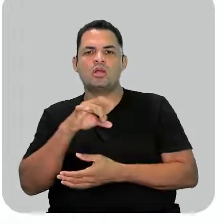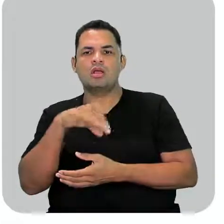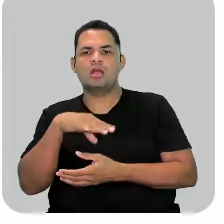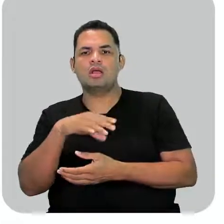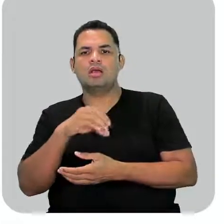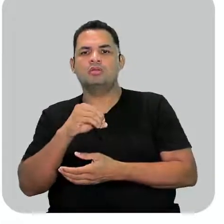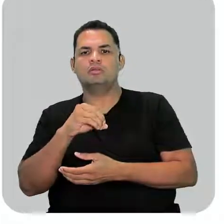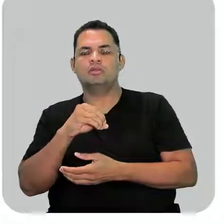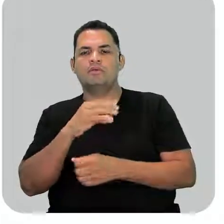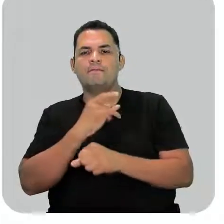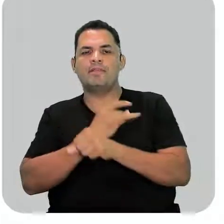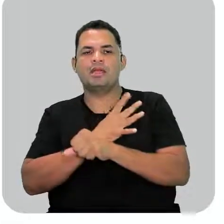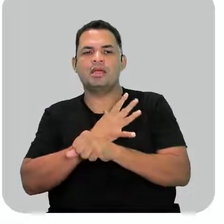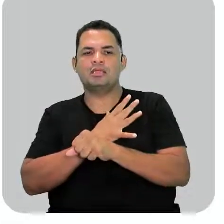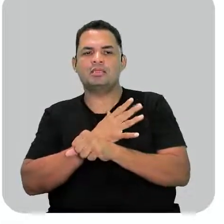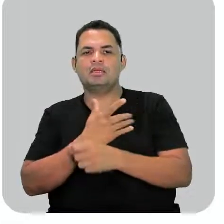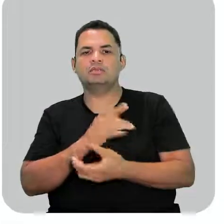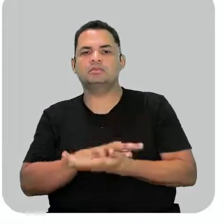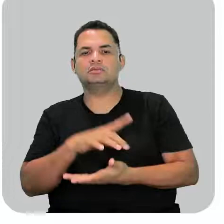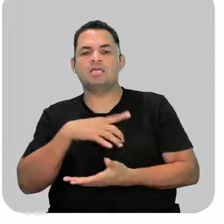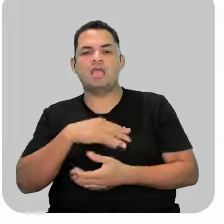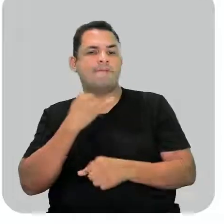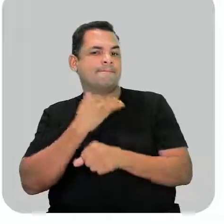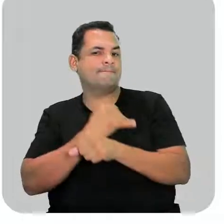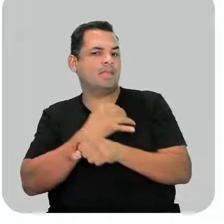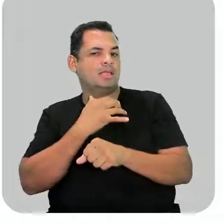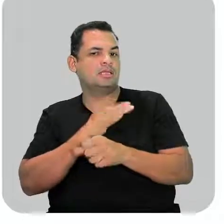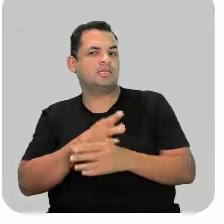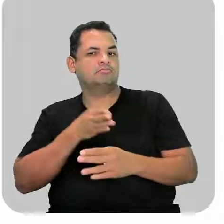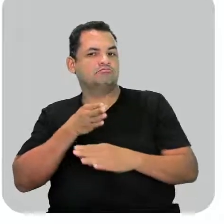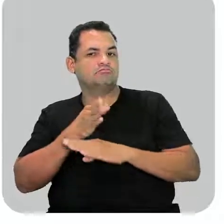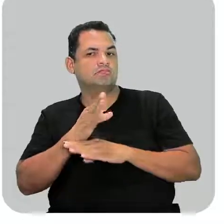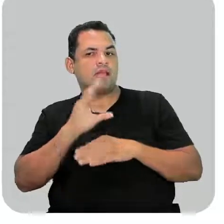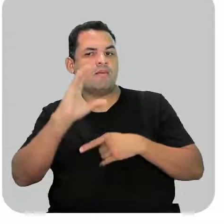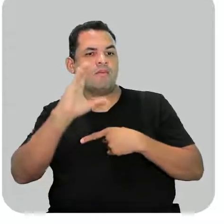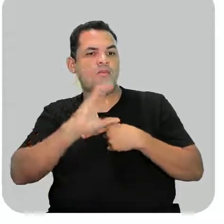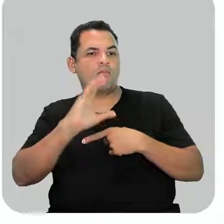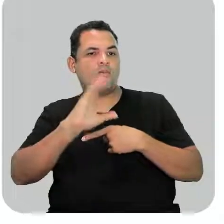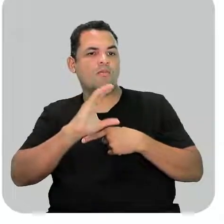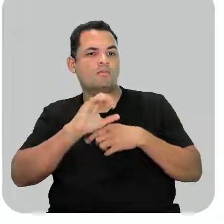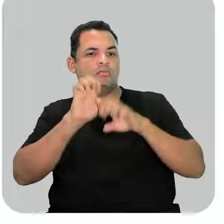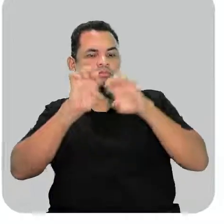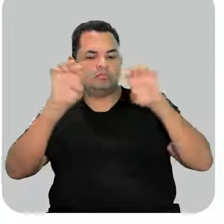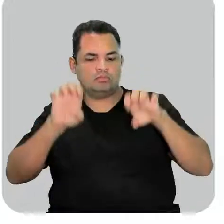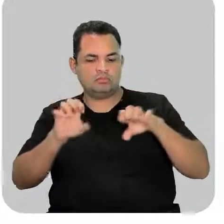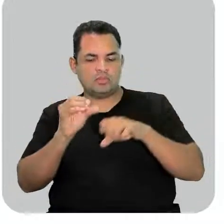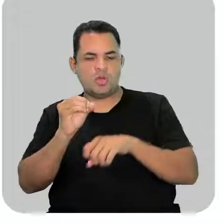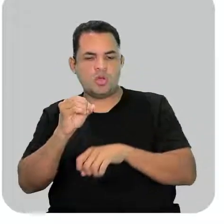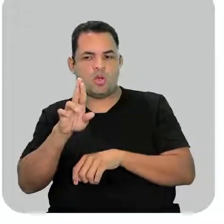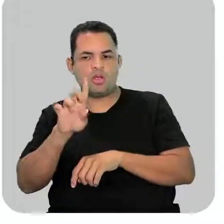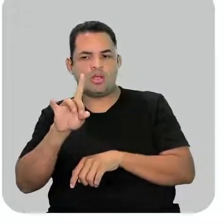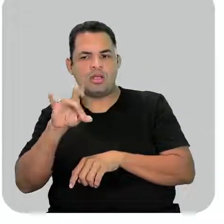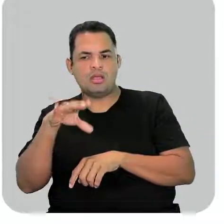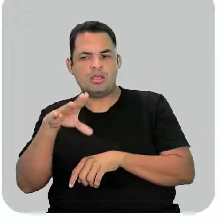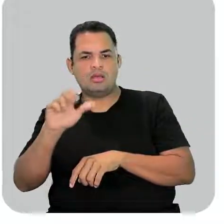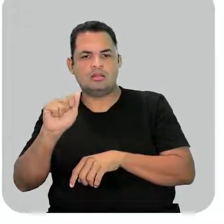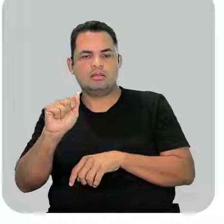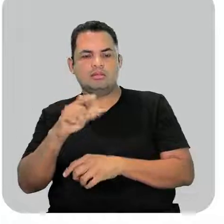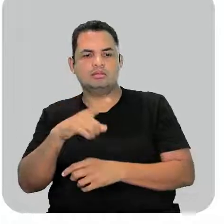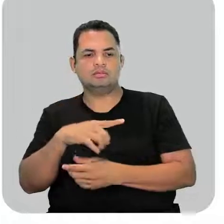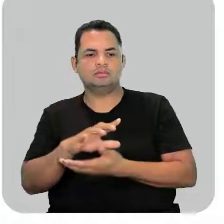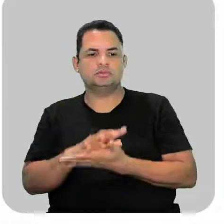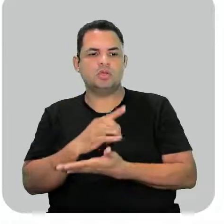Compostos organometálicos são aqueles que têm metal ligado diretamente ao carbono de uma estrutura orgânica.